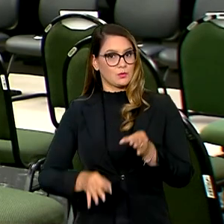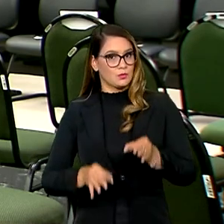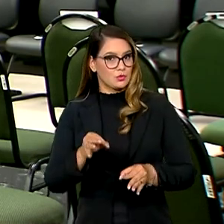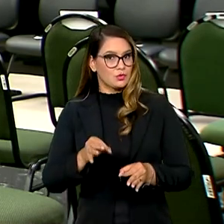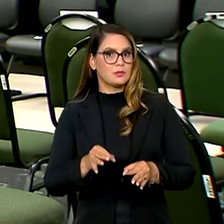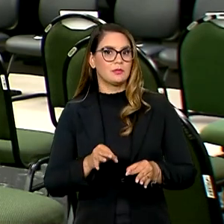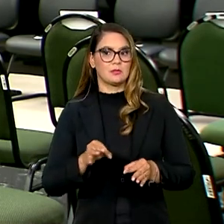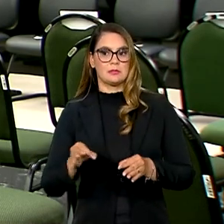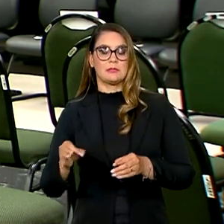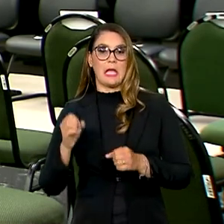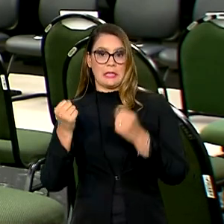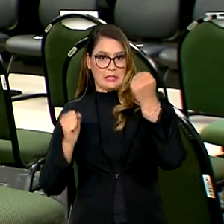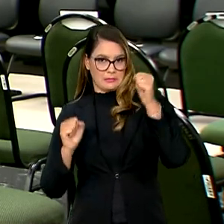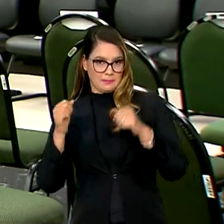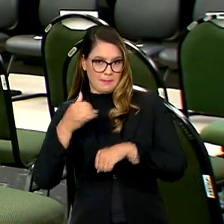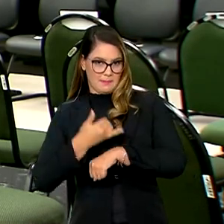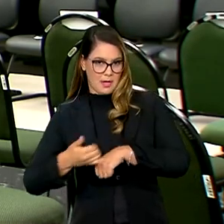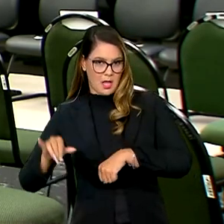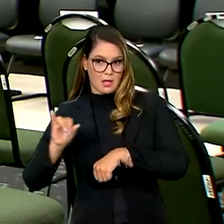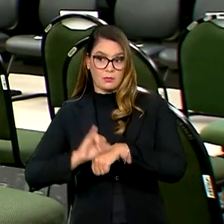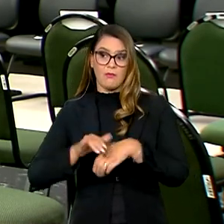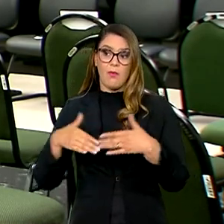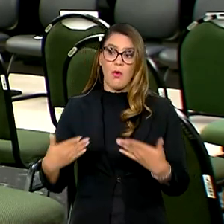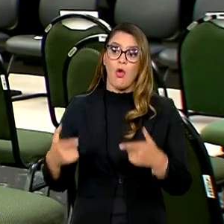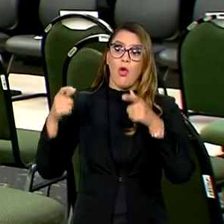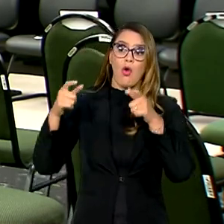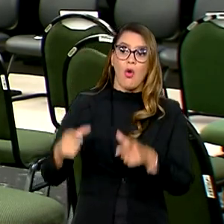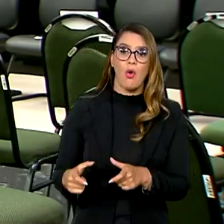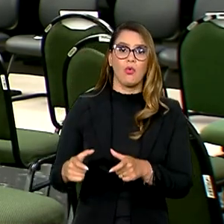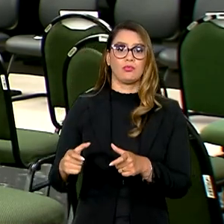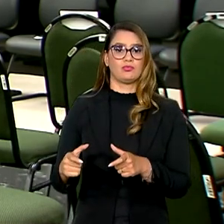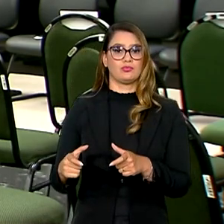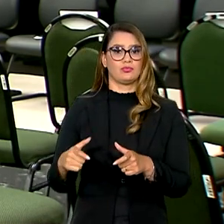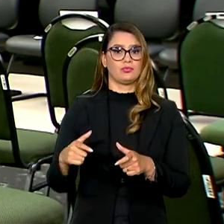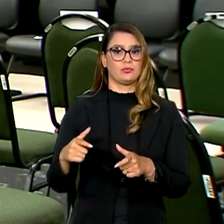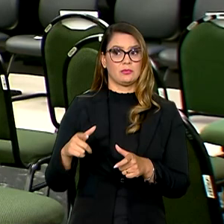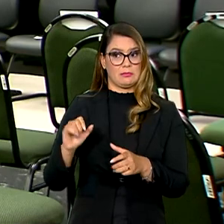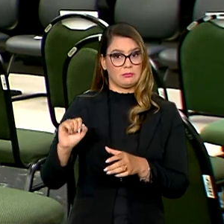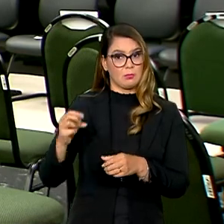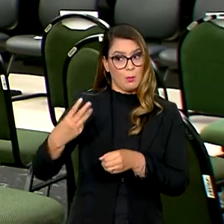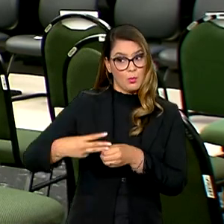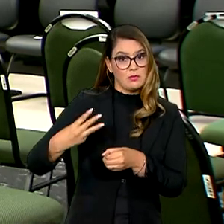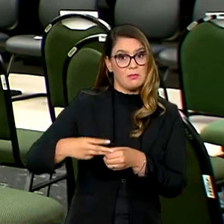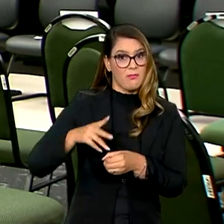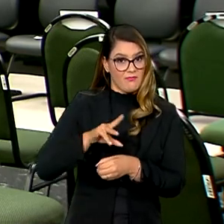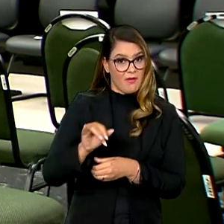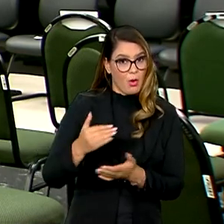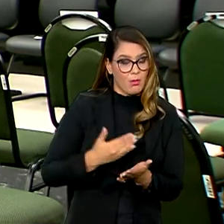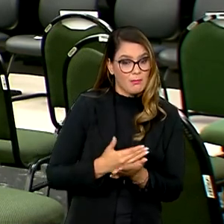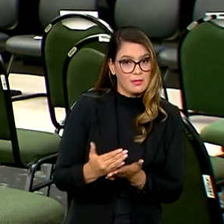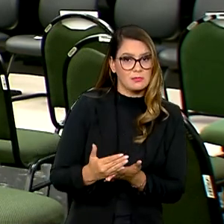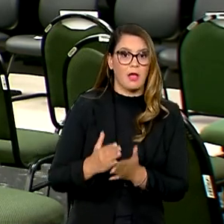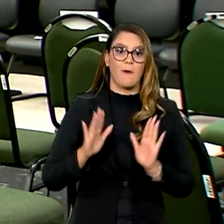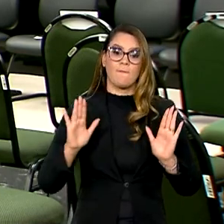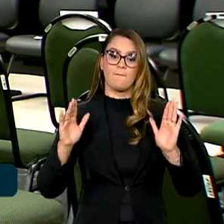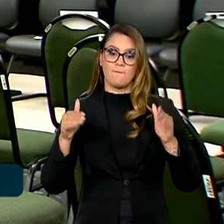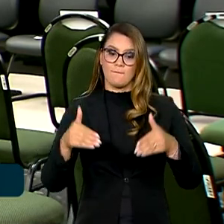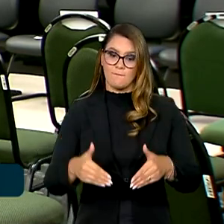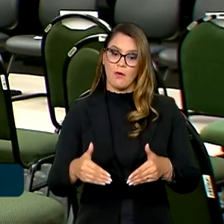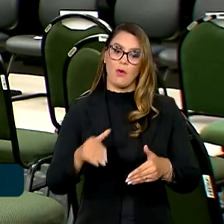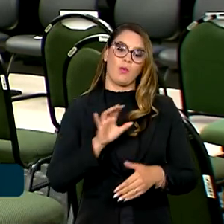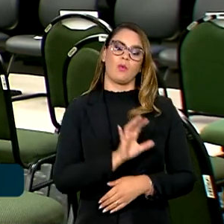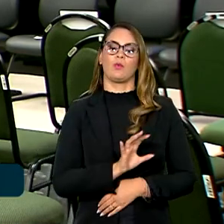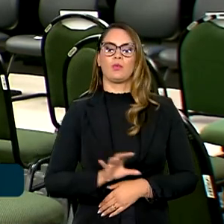das Mineradoras é definir em quais municípios a operação de segurança começará. O foco será em